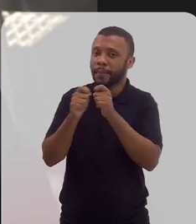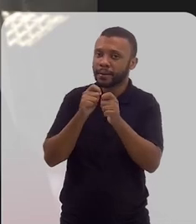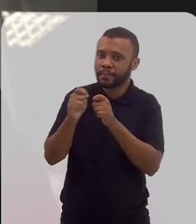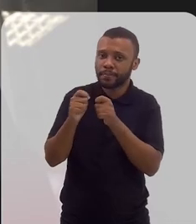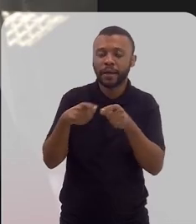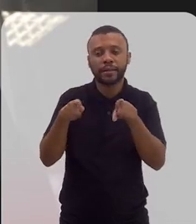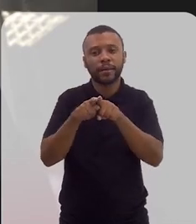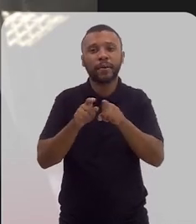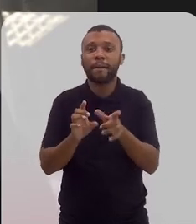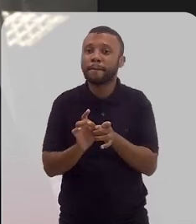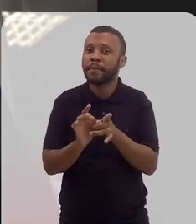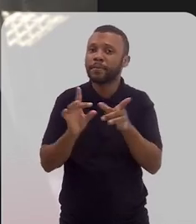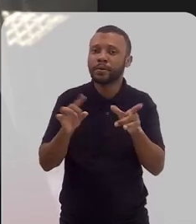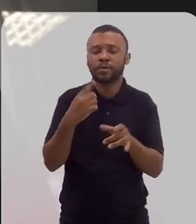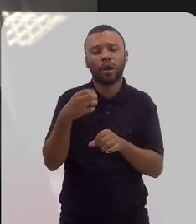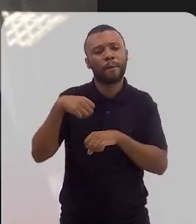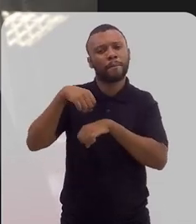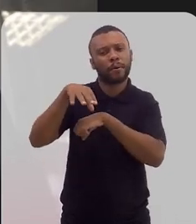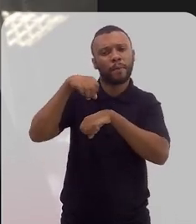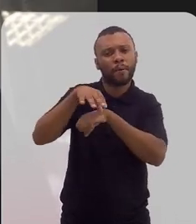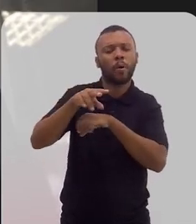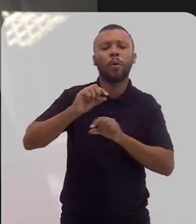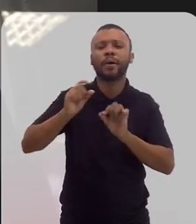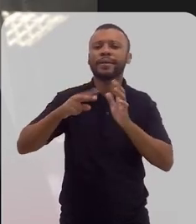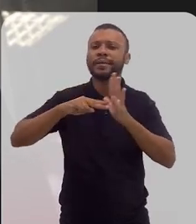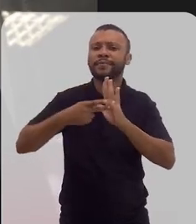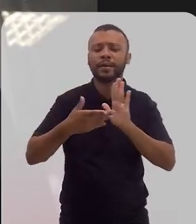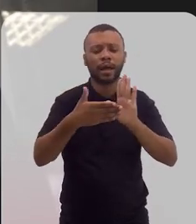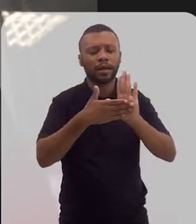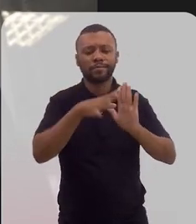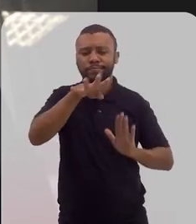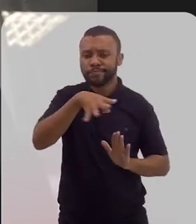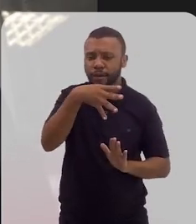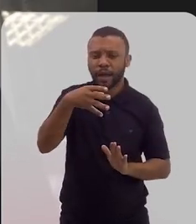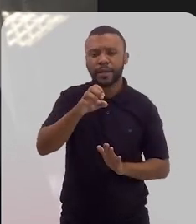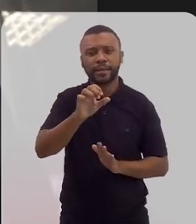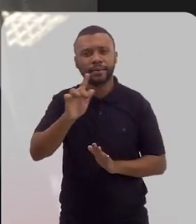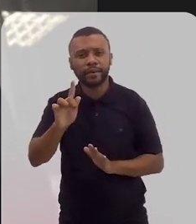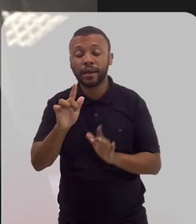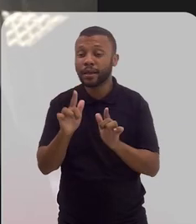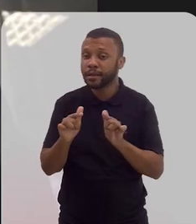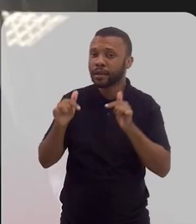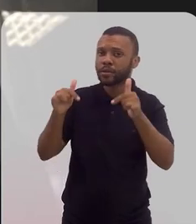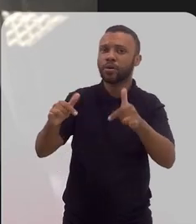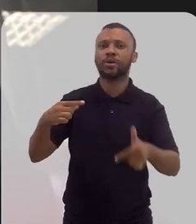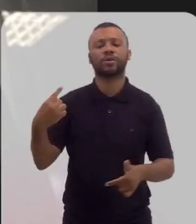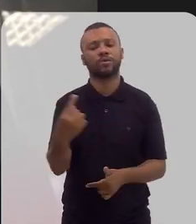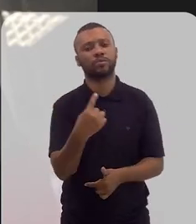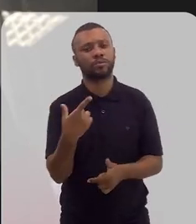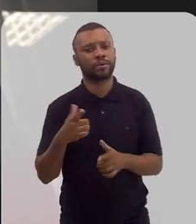participar e permitir que a gente informe o que a federação tem feito.